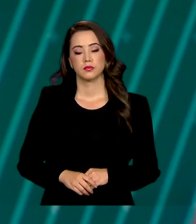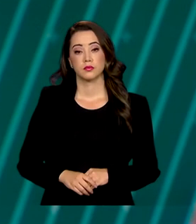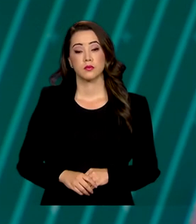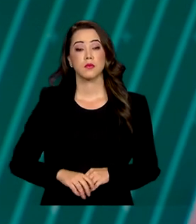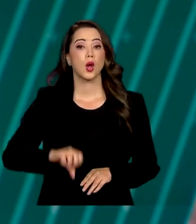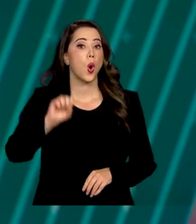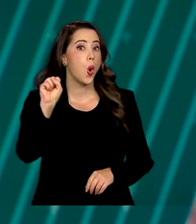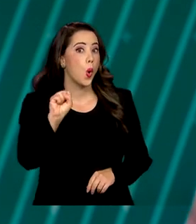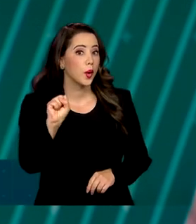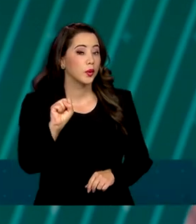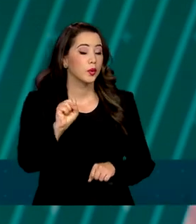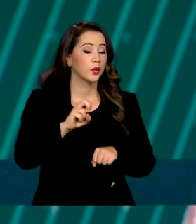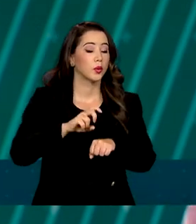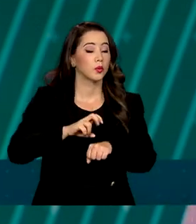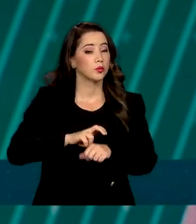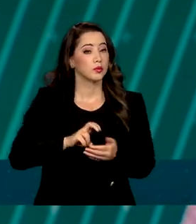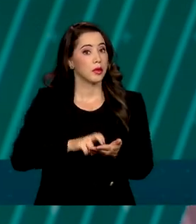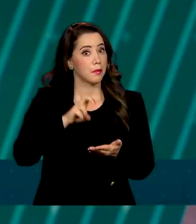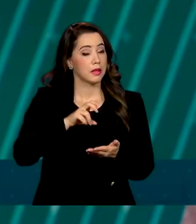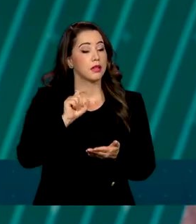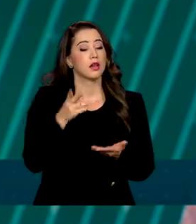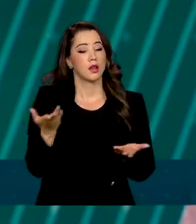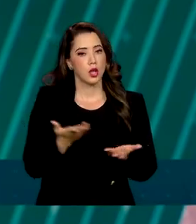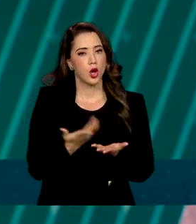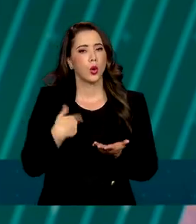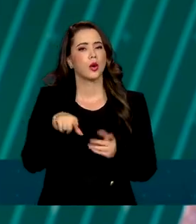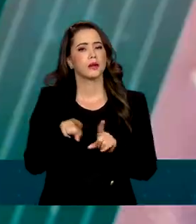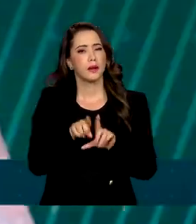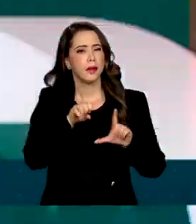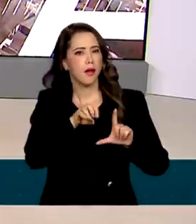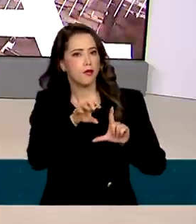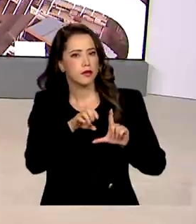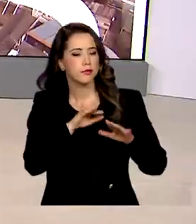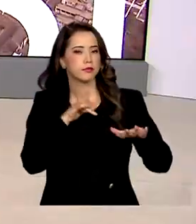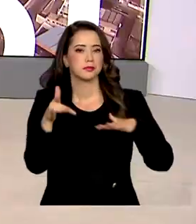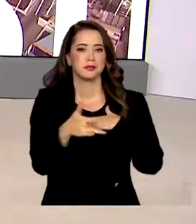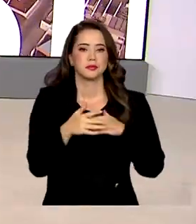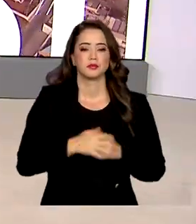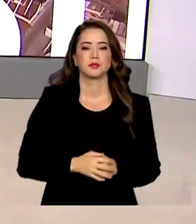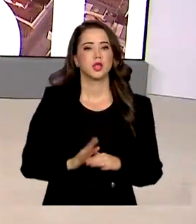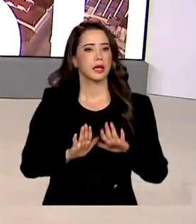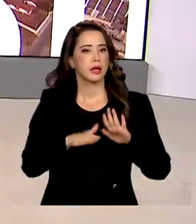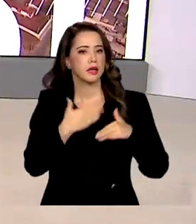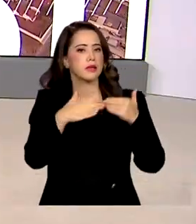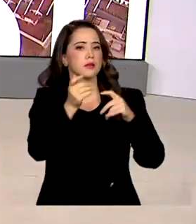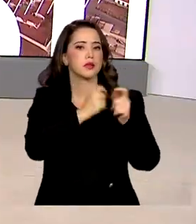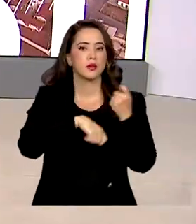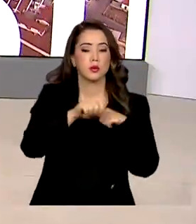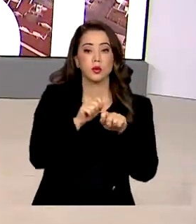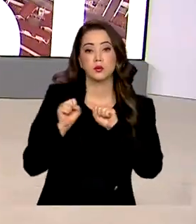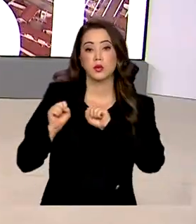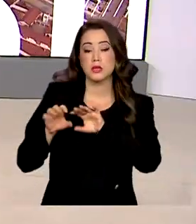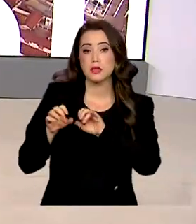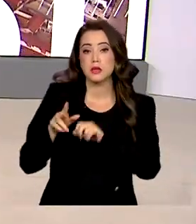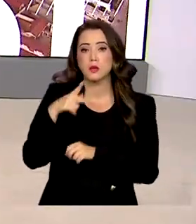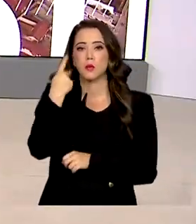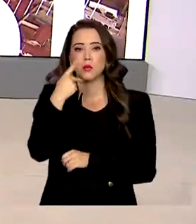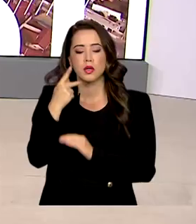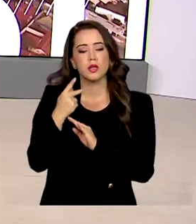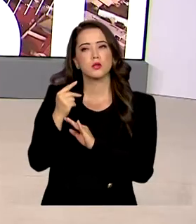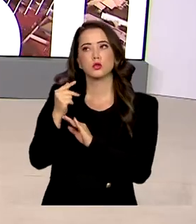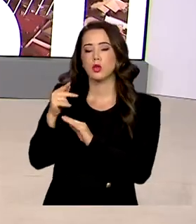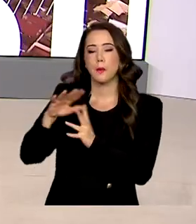8 horas da manhã, estamos ao vivo também pelas redes sociais. Crescimento econômico, educação, política